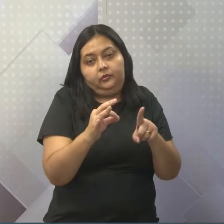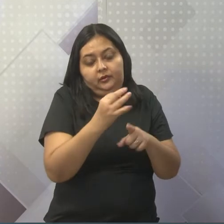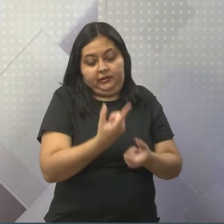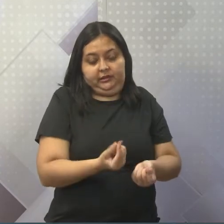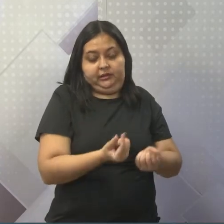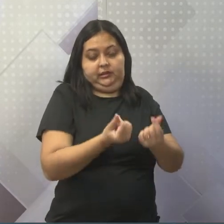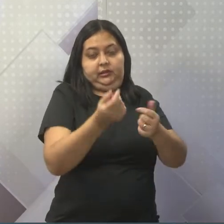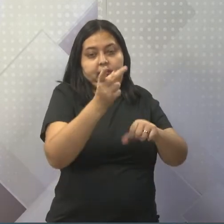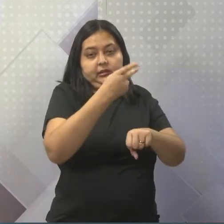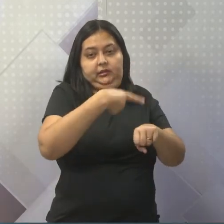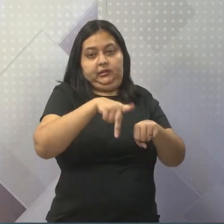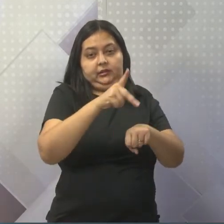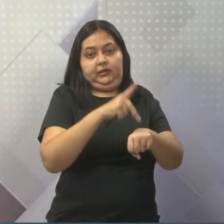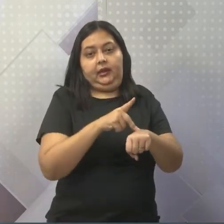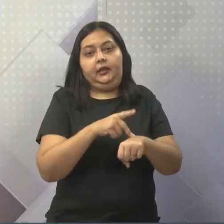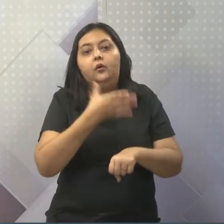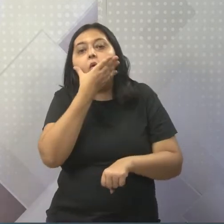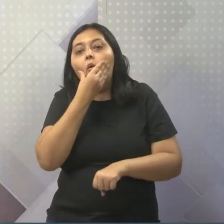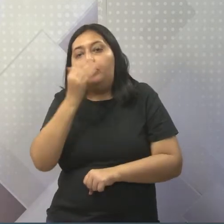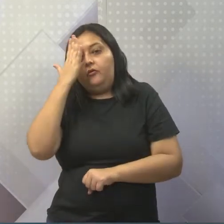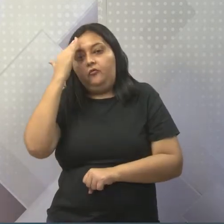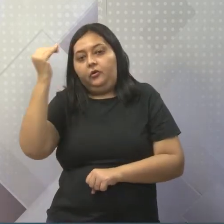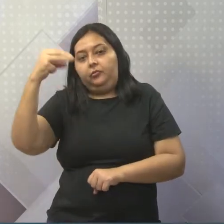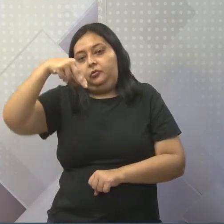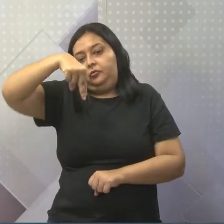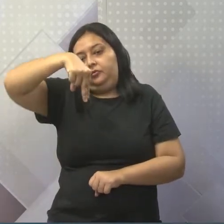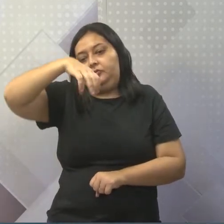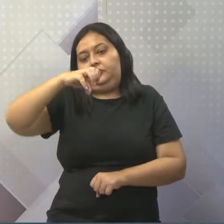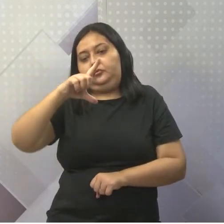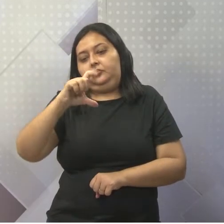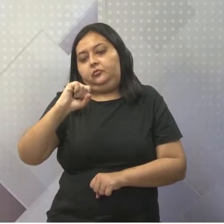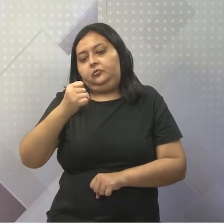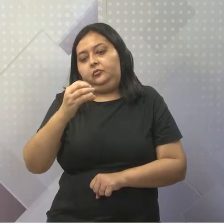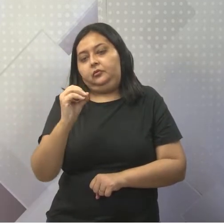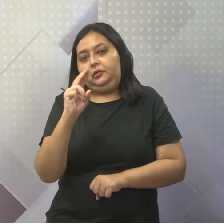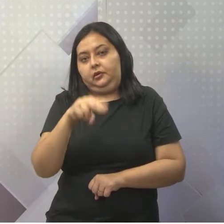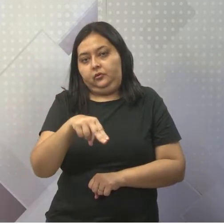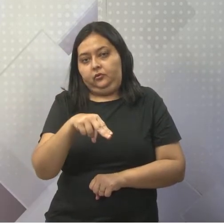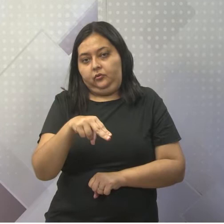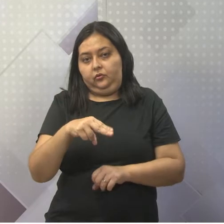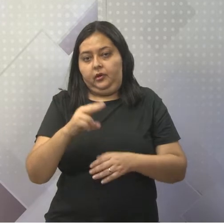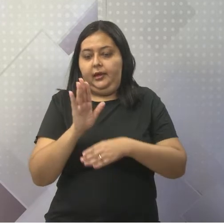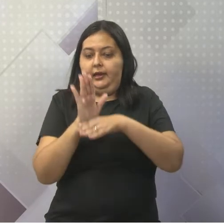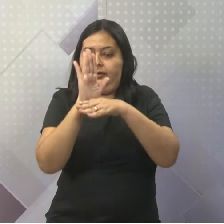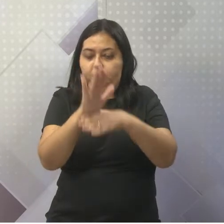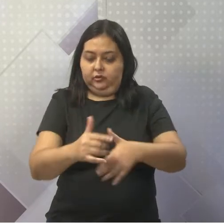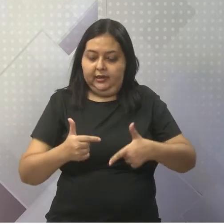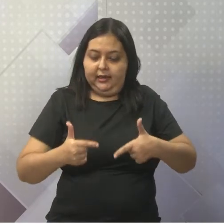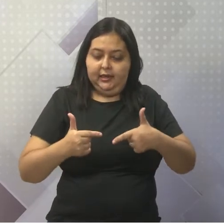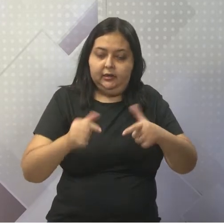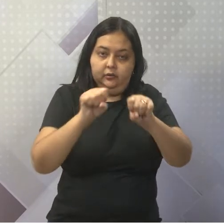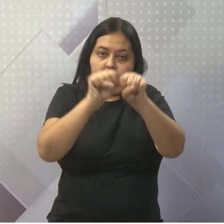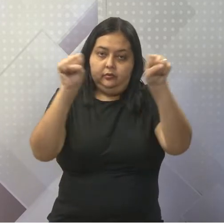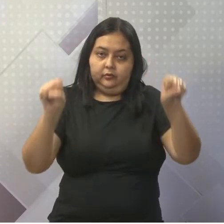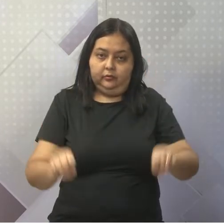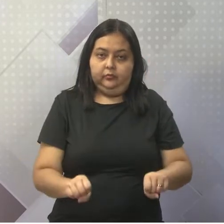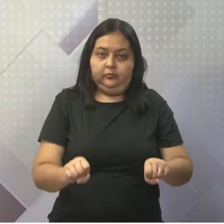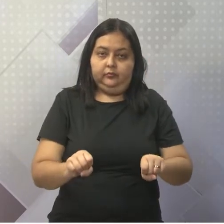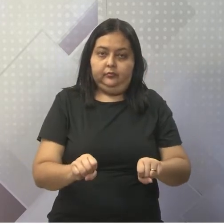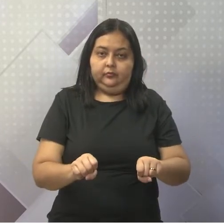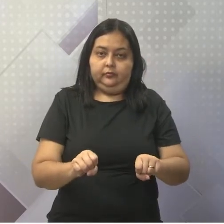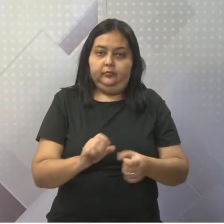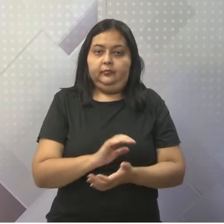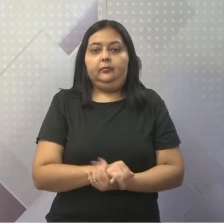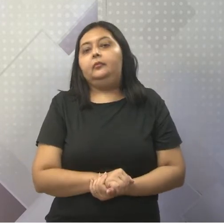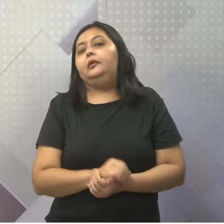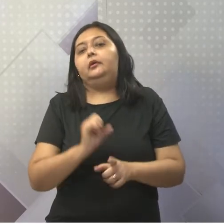Mandela, ele surge como um grande líder para tão somente se opor a esse sistema. Então, tratou-se de um regime de segregação